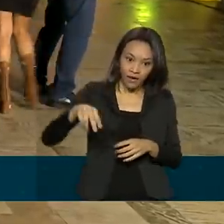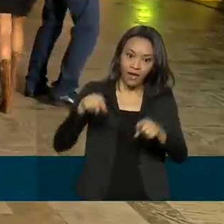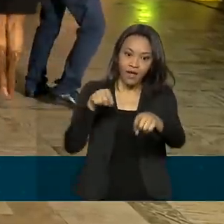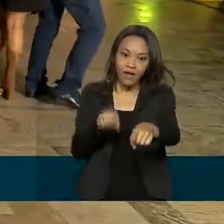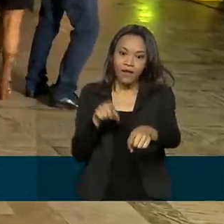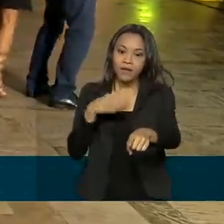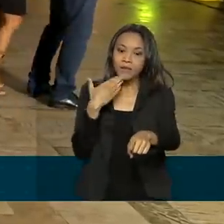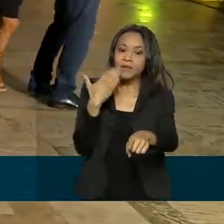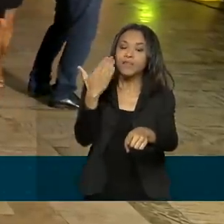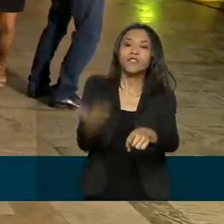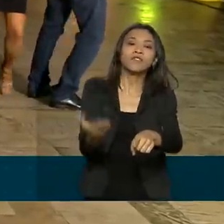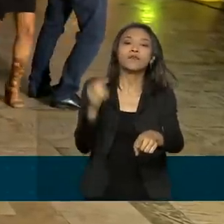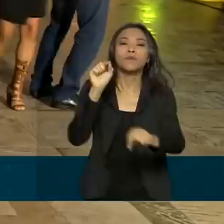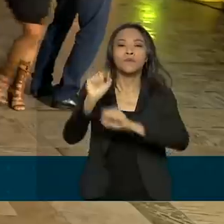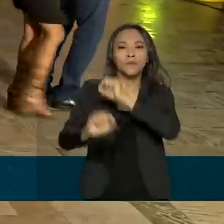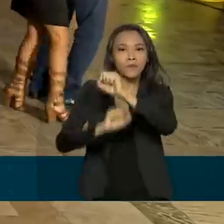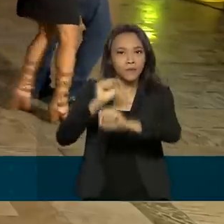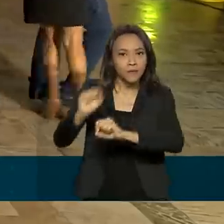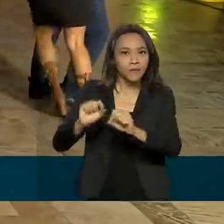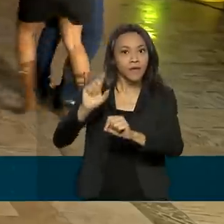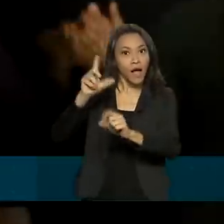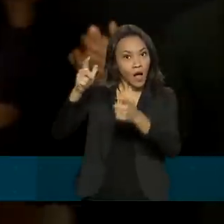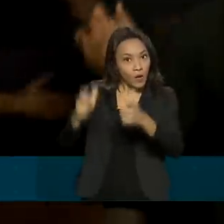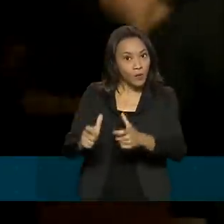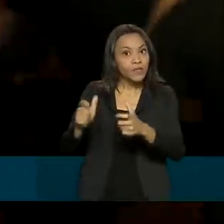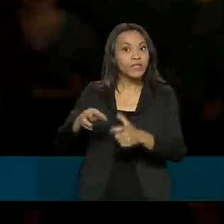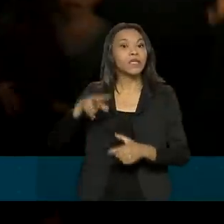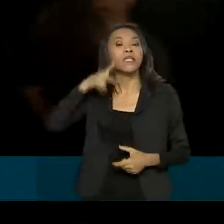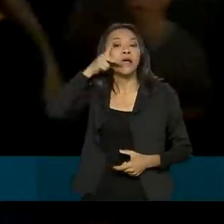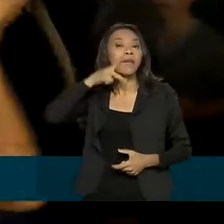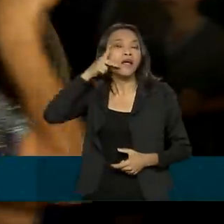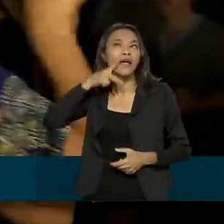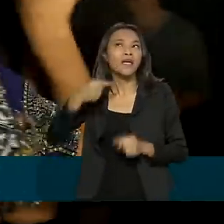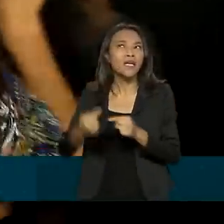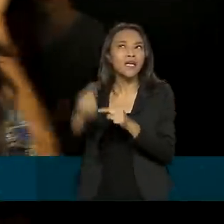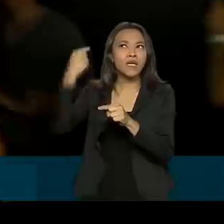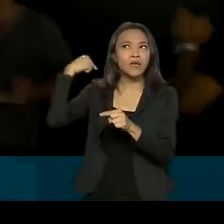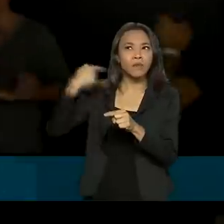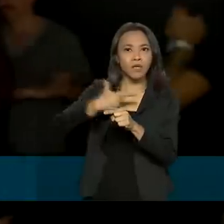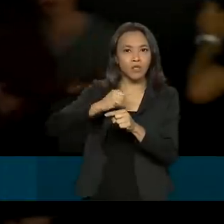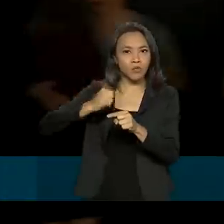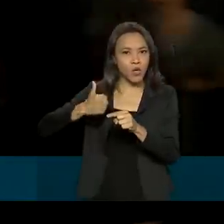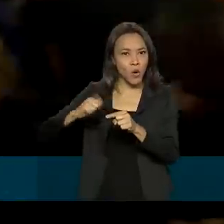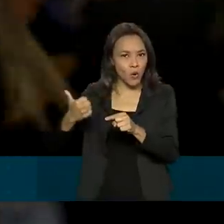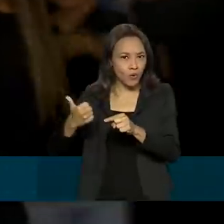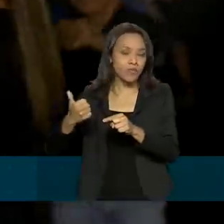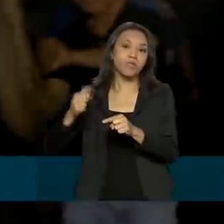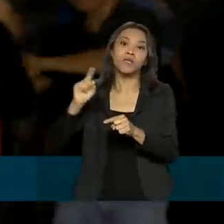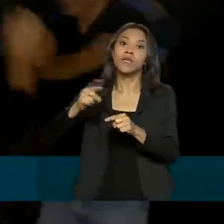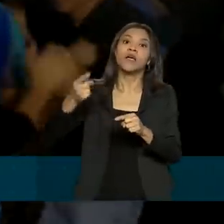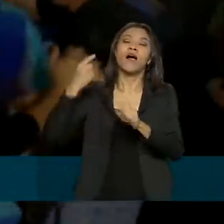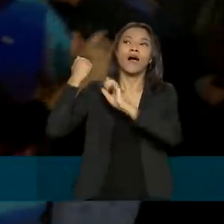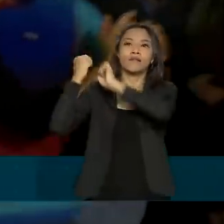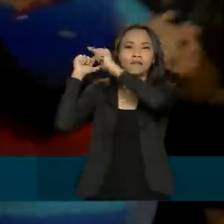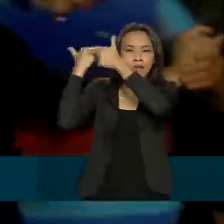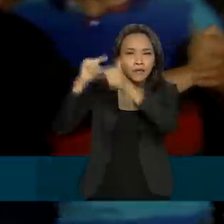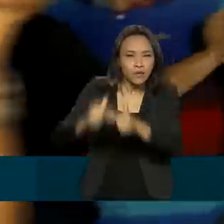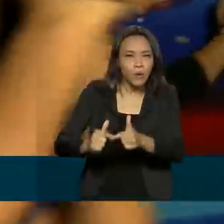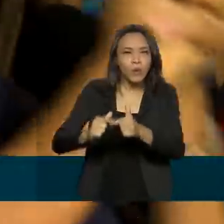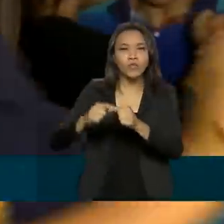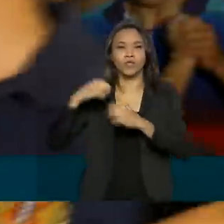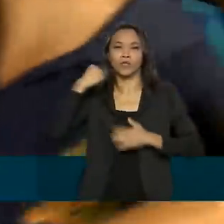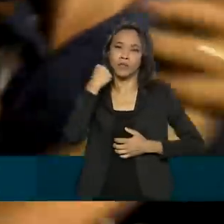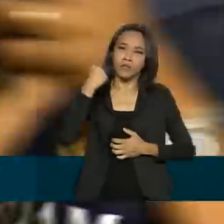feito pela superintendência do órgão na Paraíba em 2011 e inscreveu as matrizes tradicionais do forró